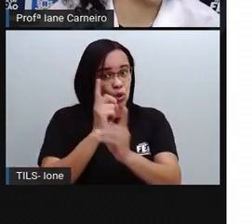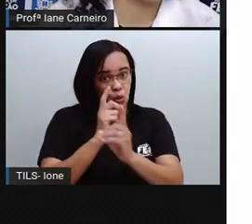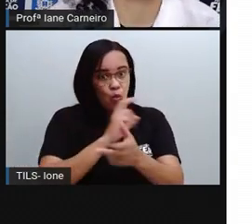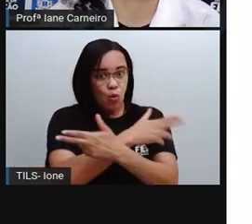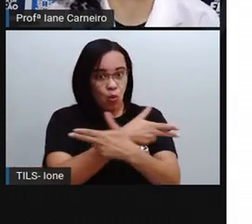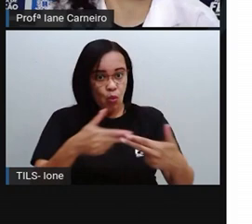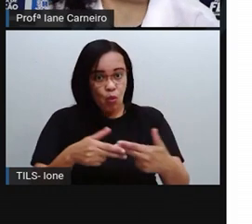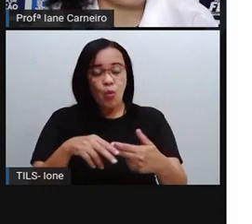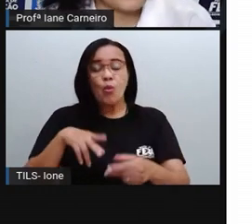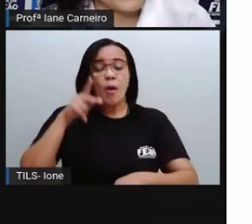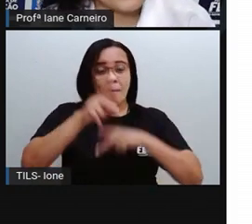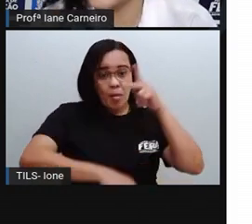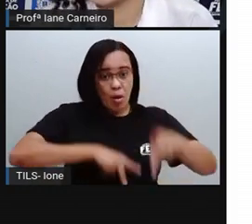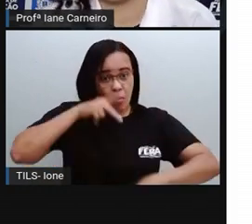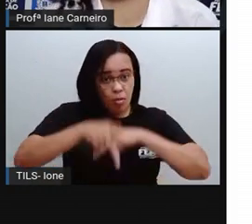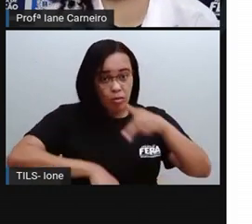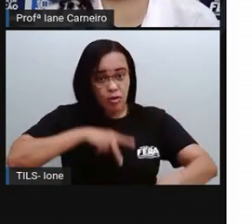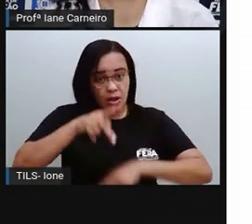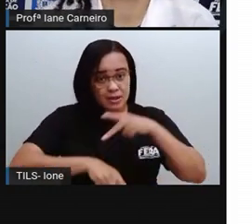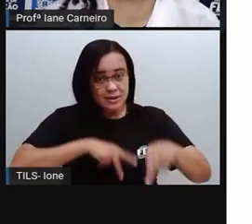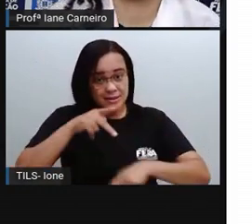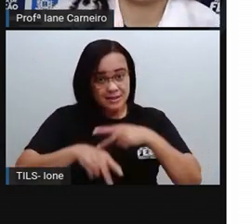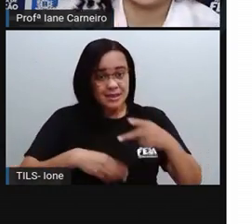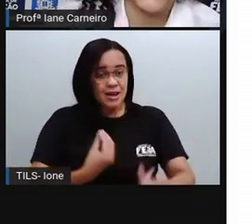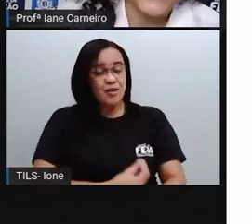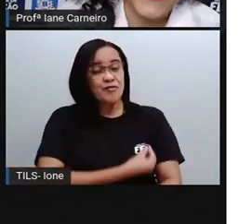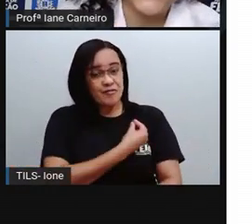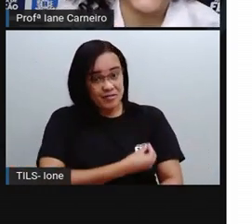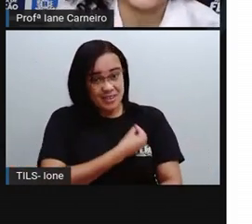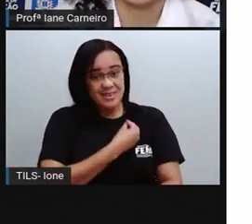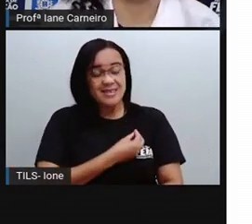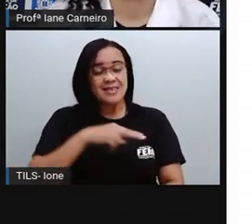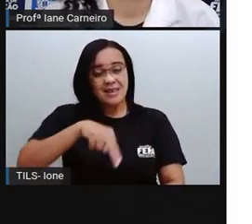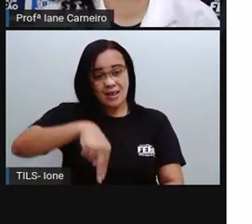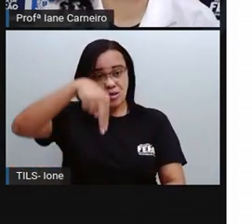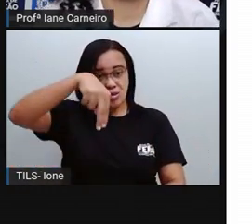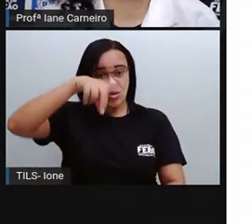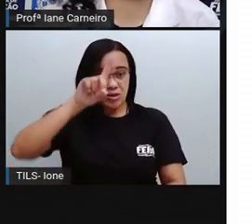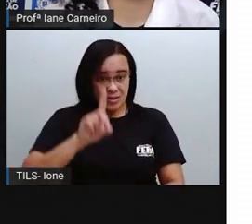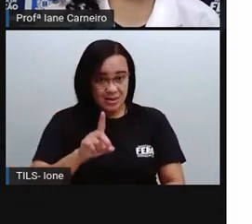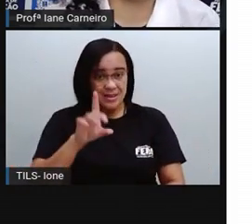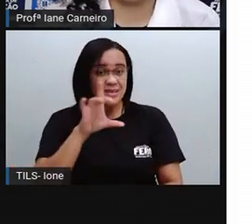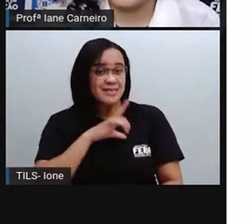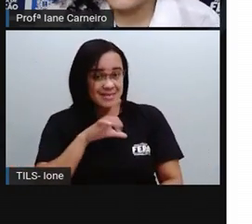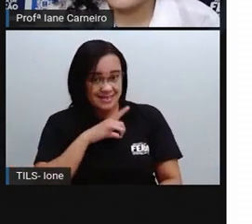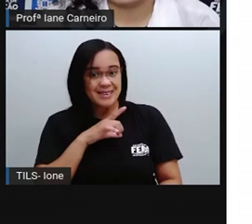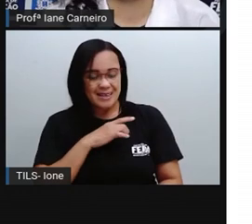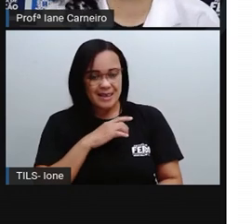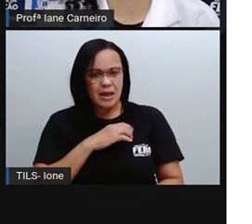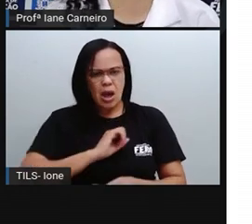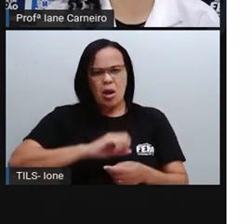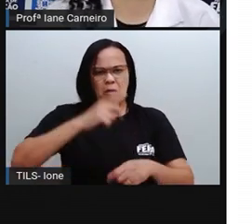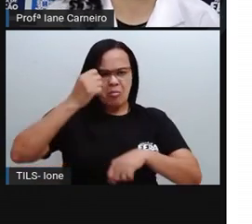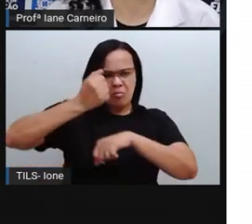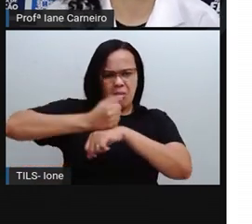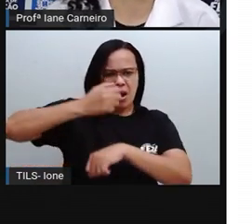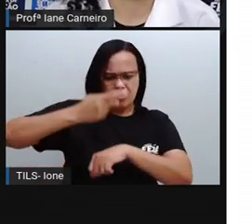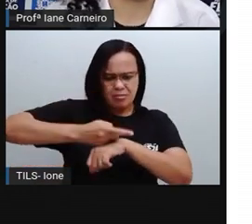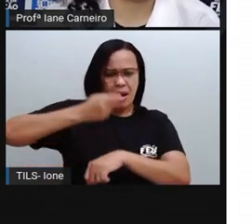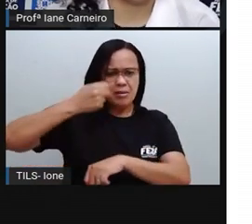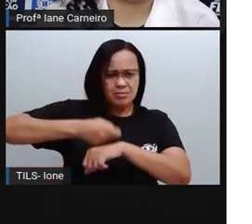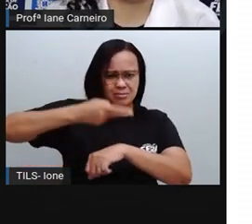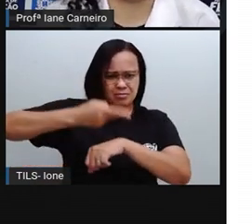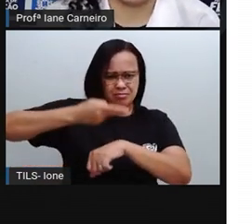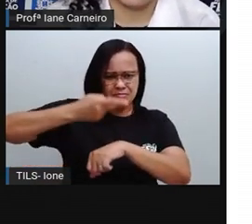povos que viviam aqui na Bahia, ó, perdão, viviam aqui no Nordeste, né? Então, lá tem grutas, né? Tem vários